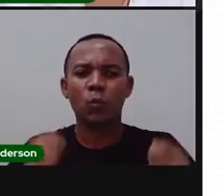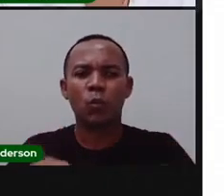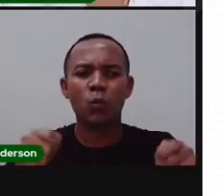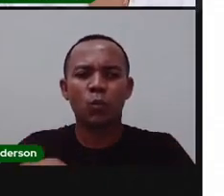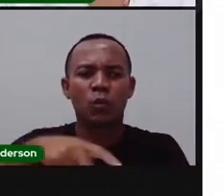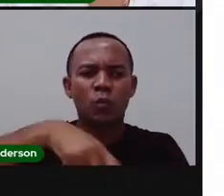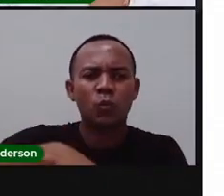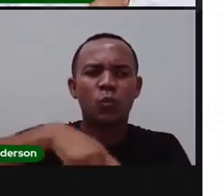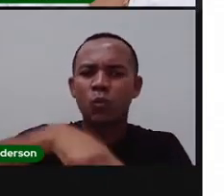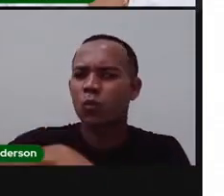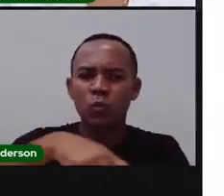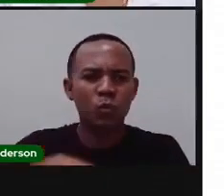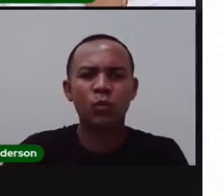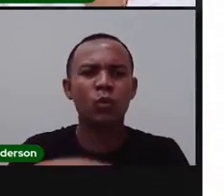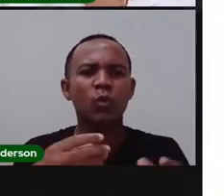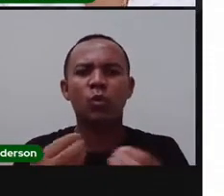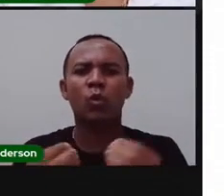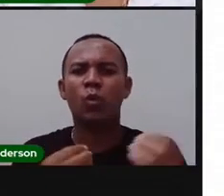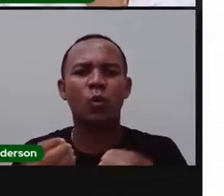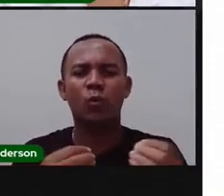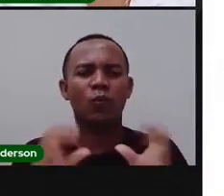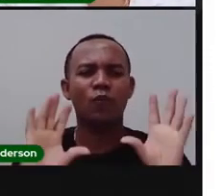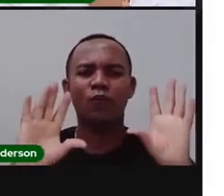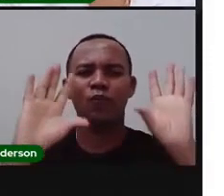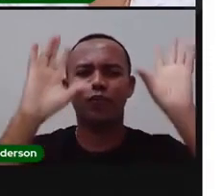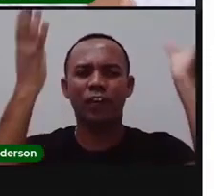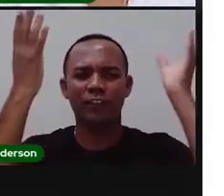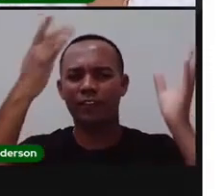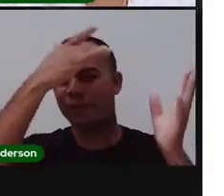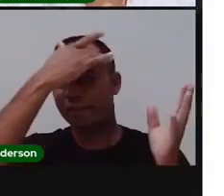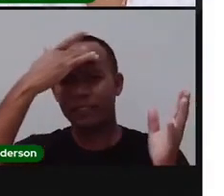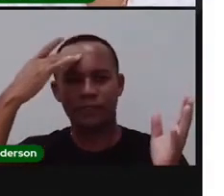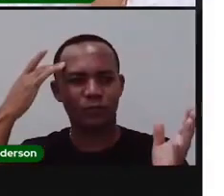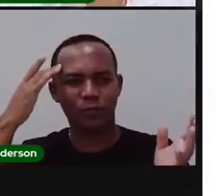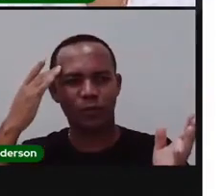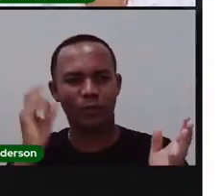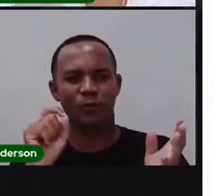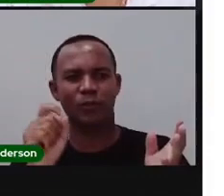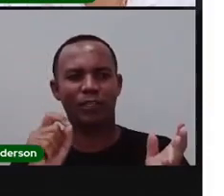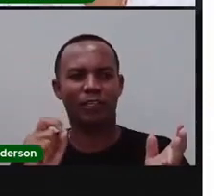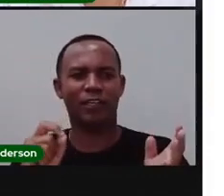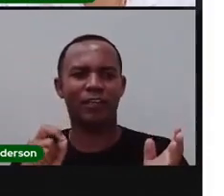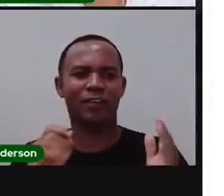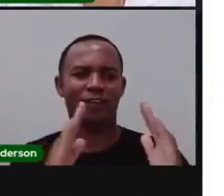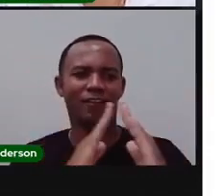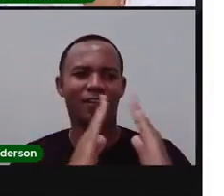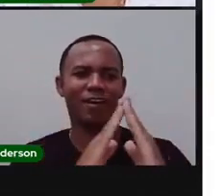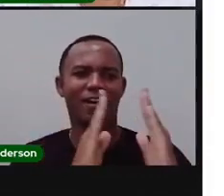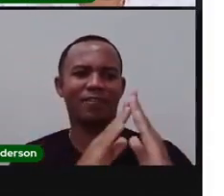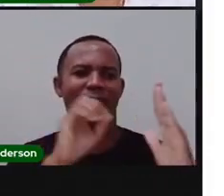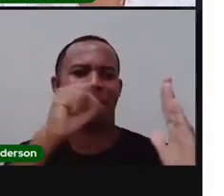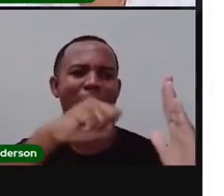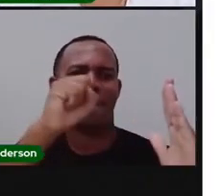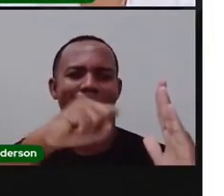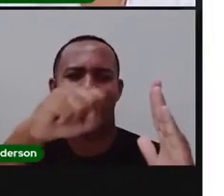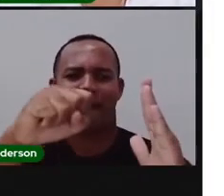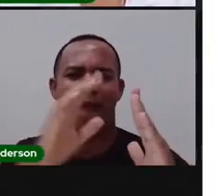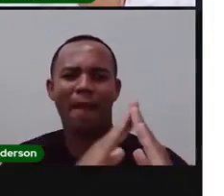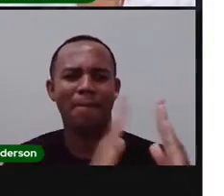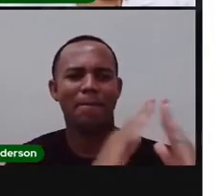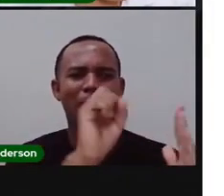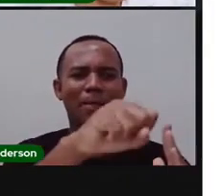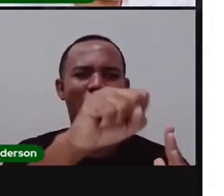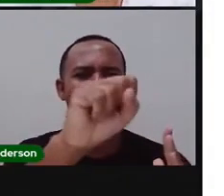interessantes. E o que é que consiste esse Reisado? As pessoas saem de casa em casa festejando, né?